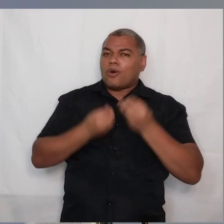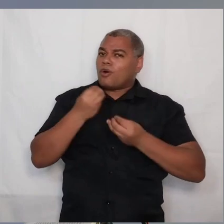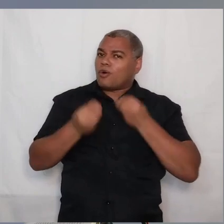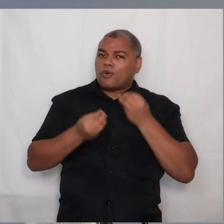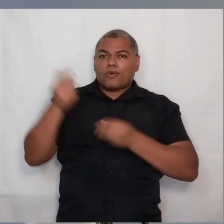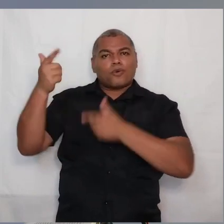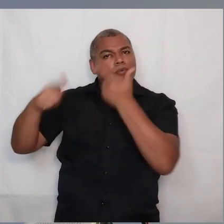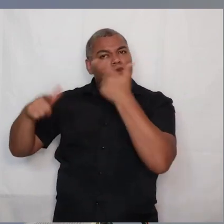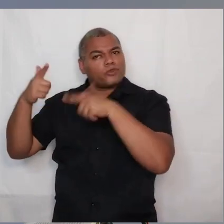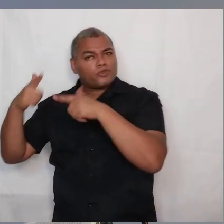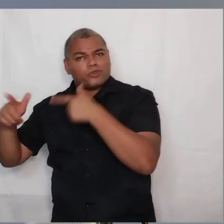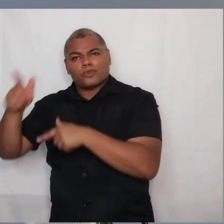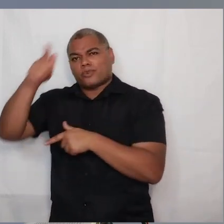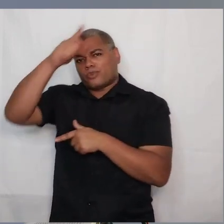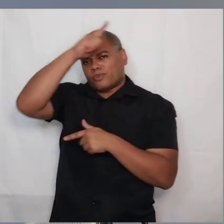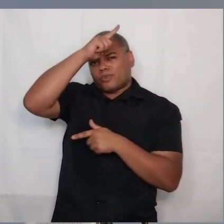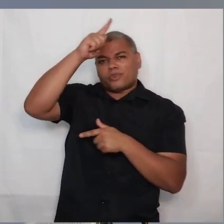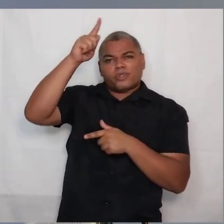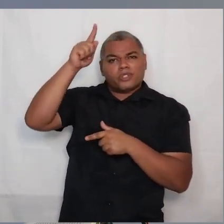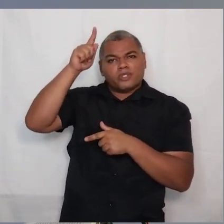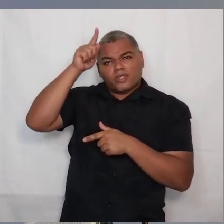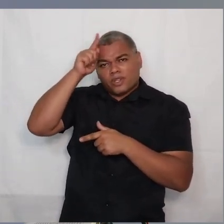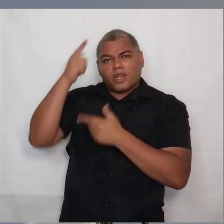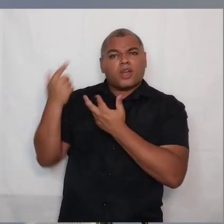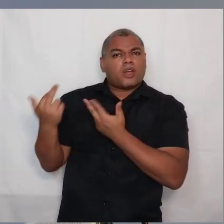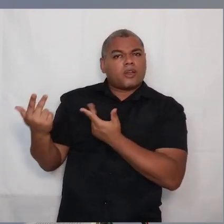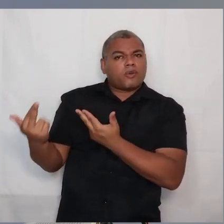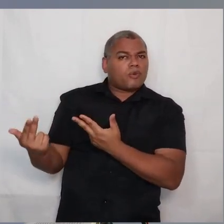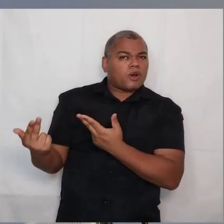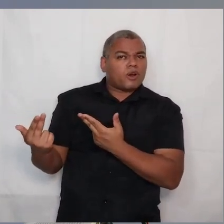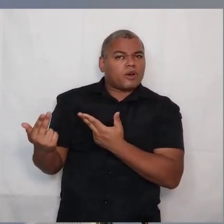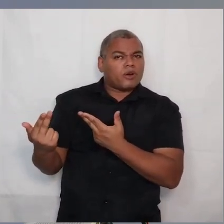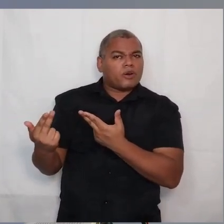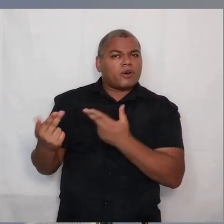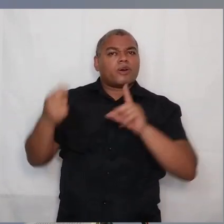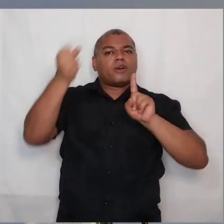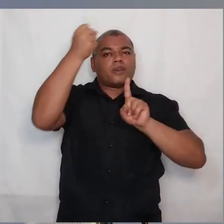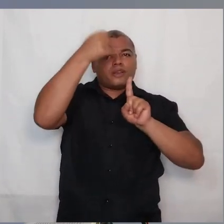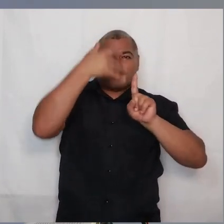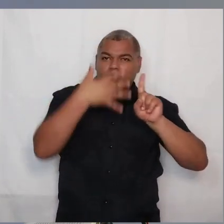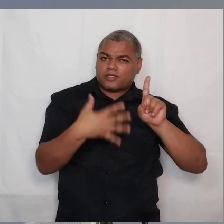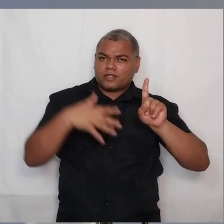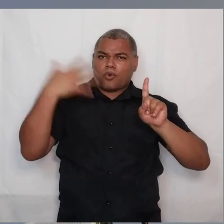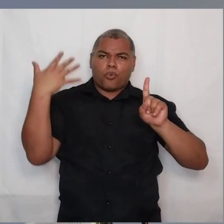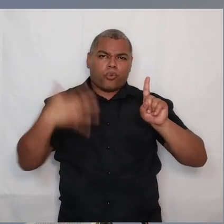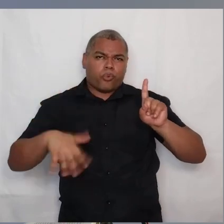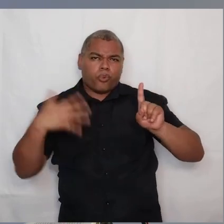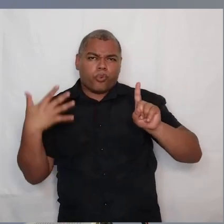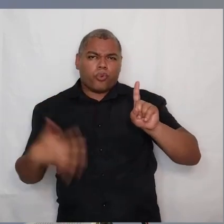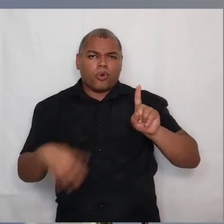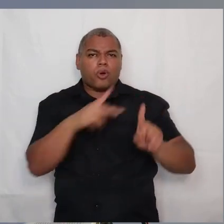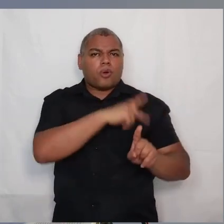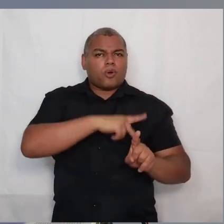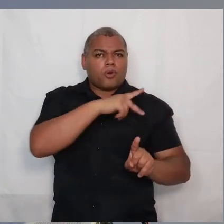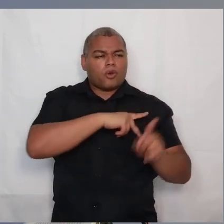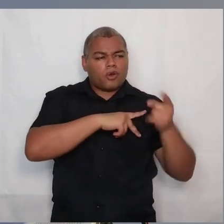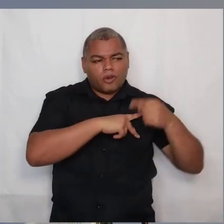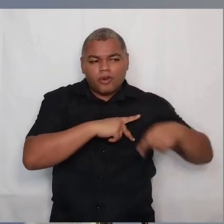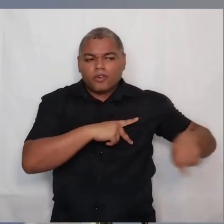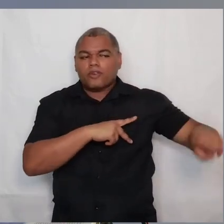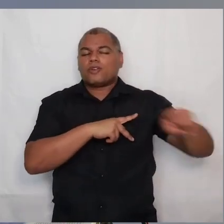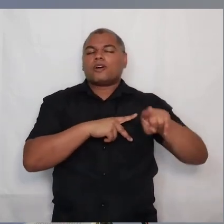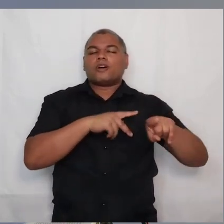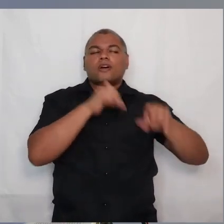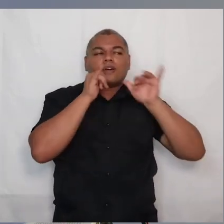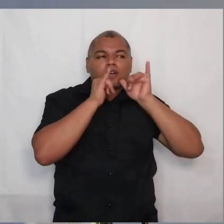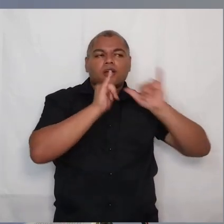demais ímpios, como todos os demais gentios. E a descrição é terrível. Paulo diz para eles, não vivam mais